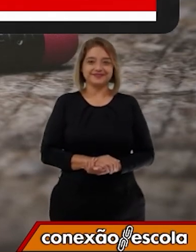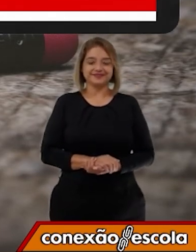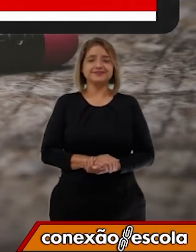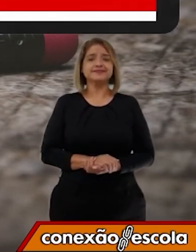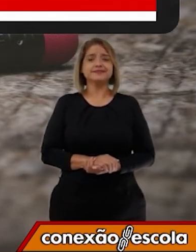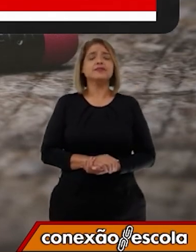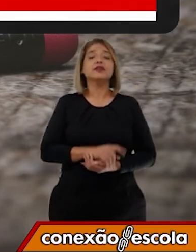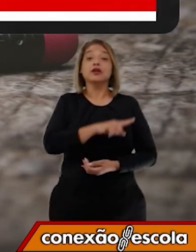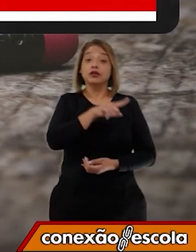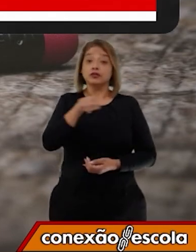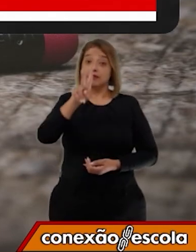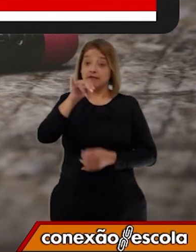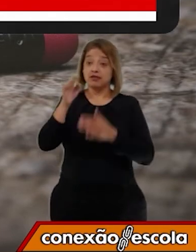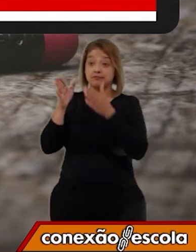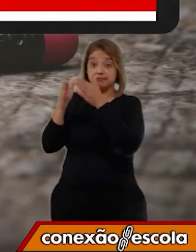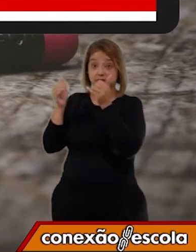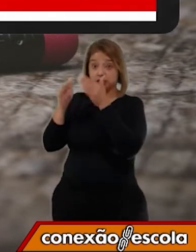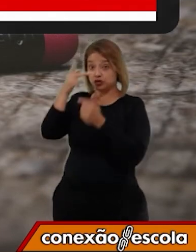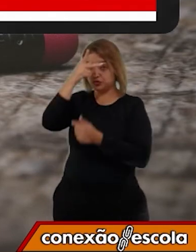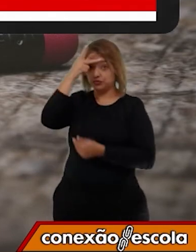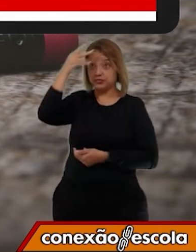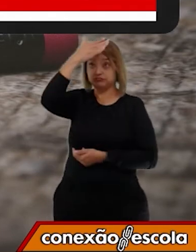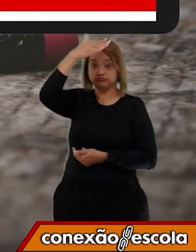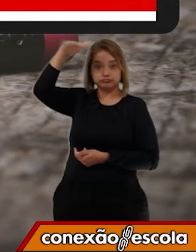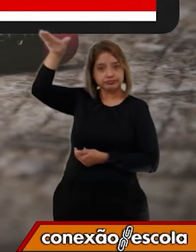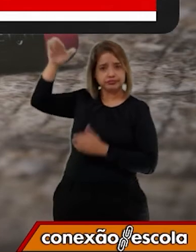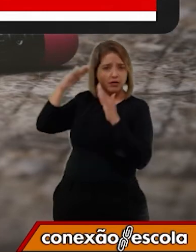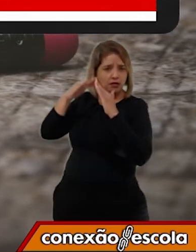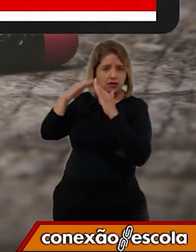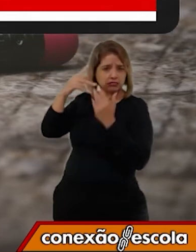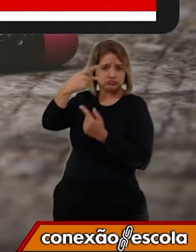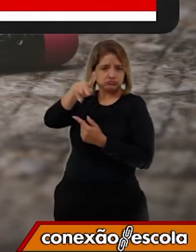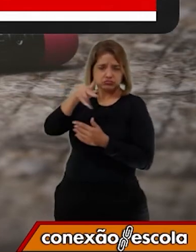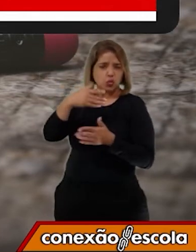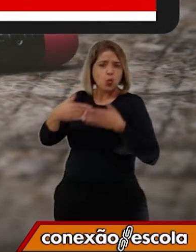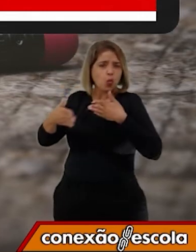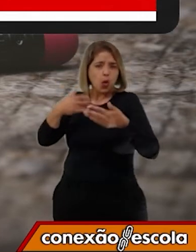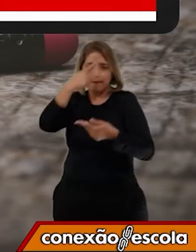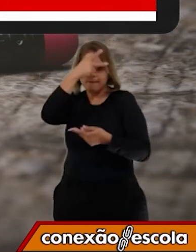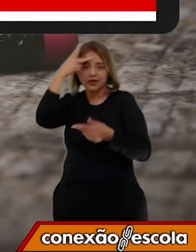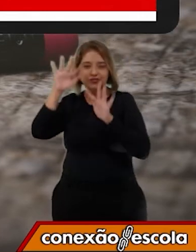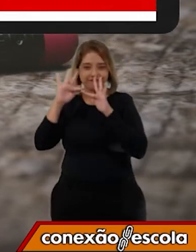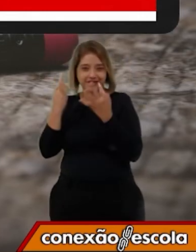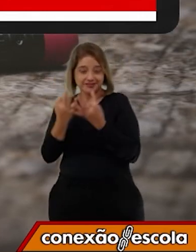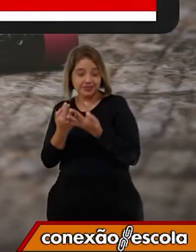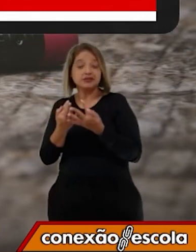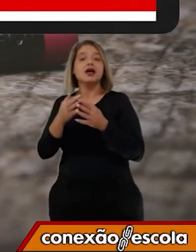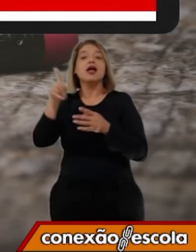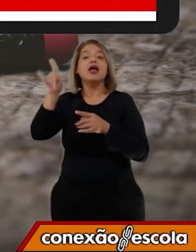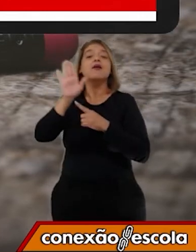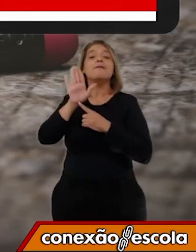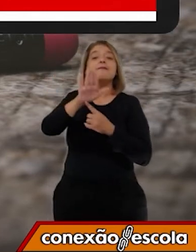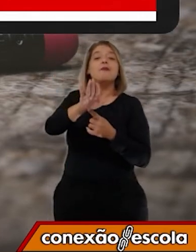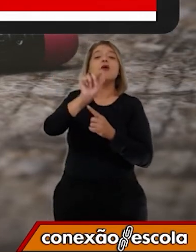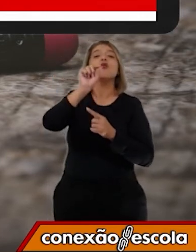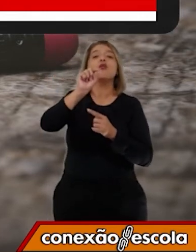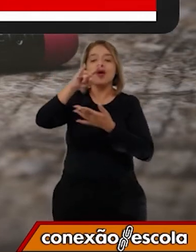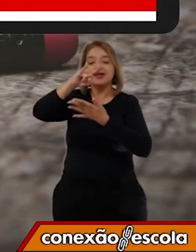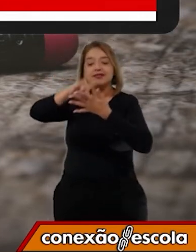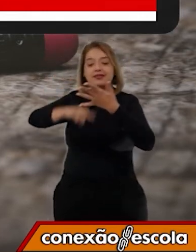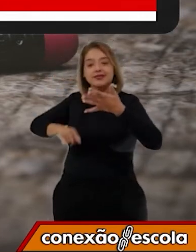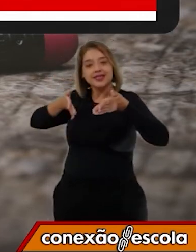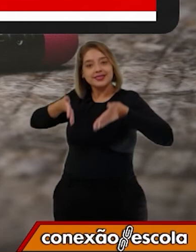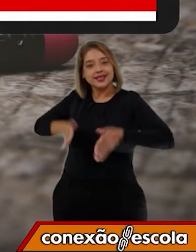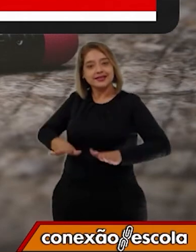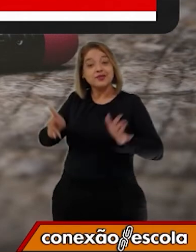Você vai pedir para um adulto aí na sua casa, alguém da sua família, te mostrar a certidão de nascimento